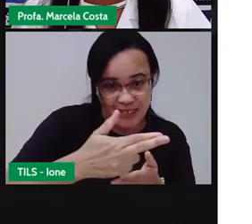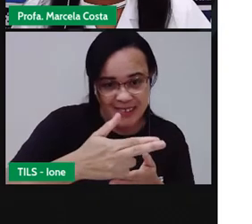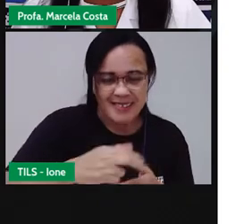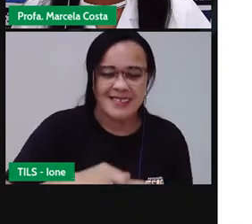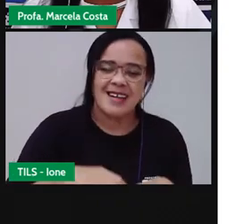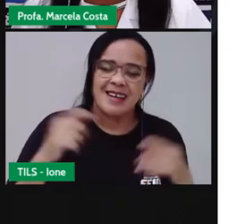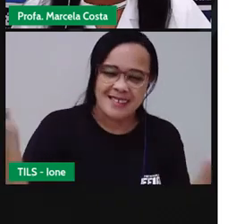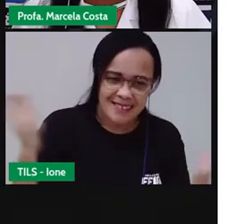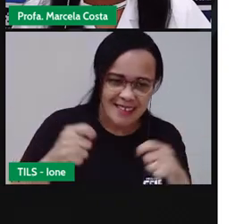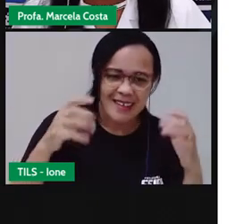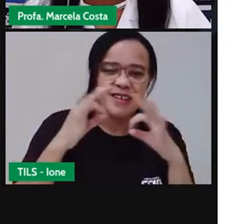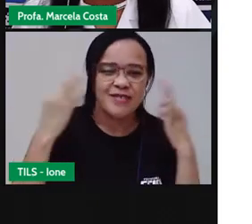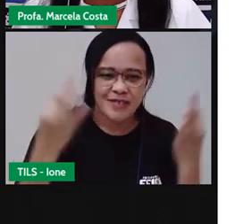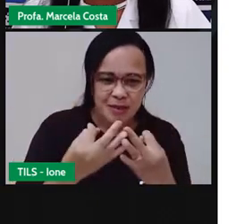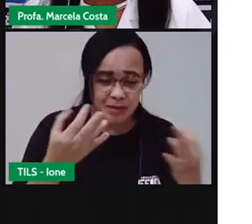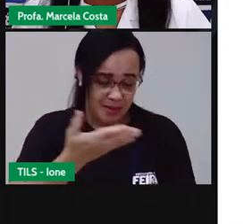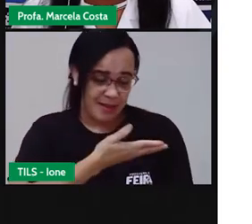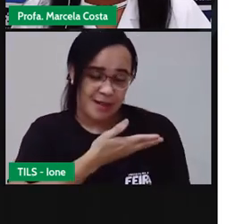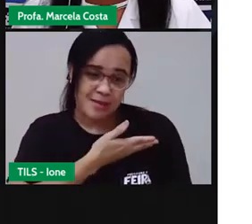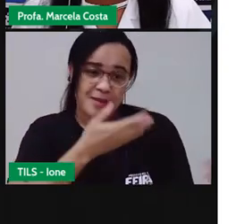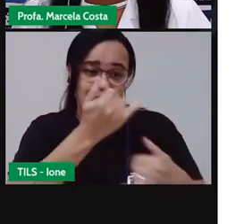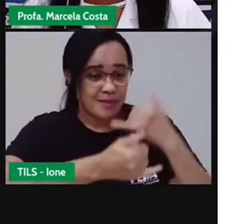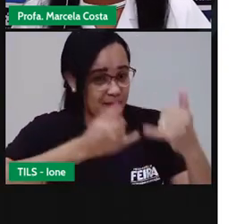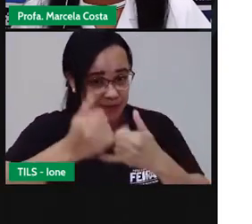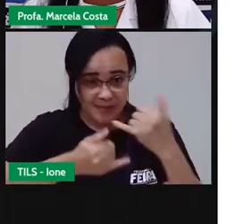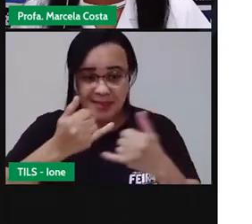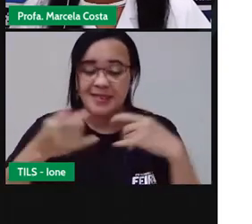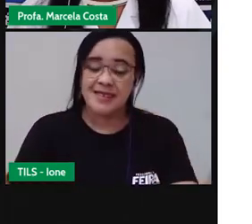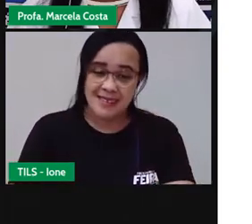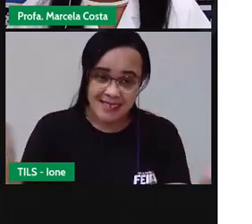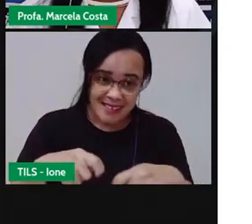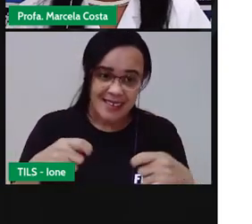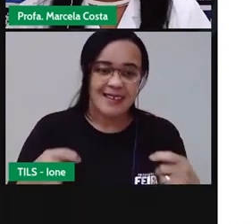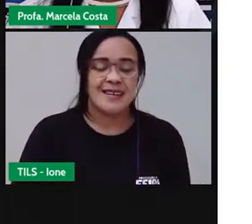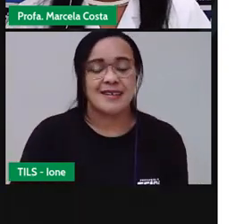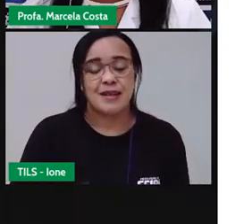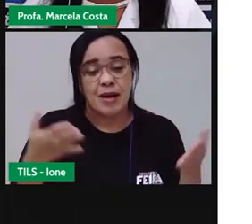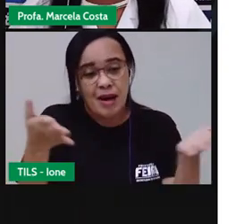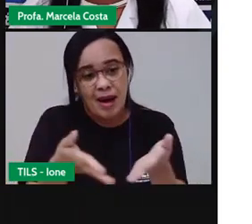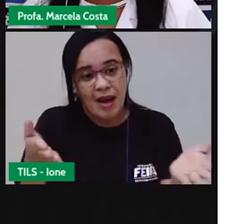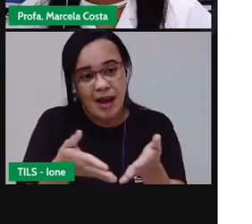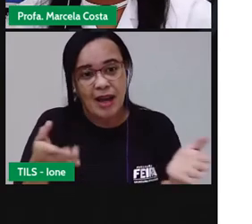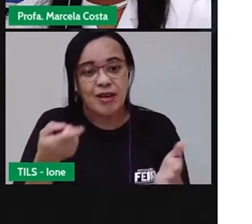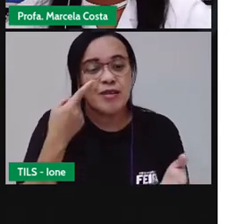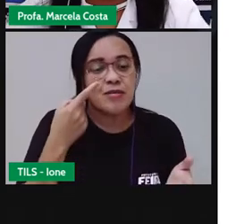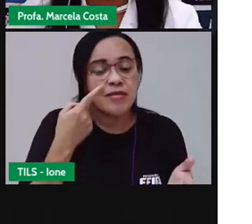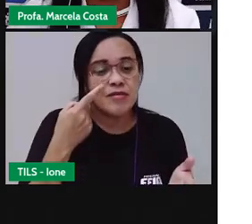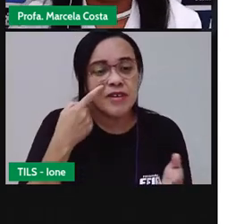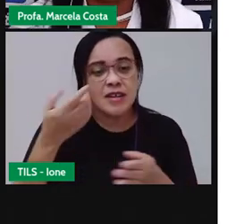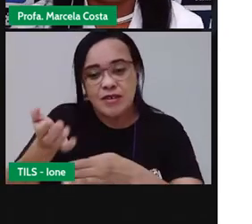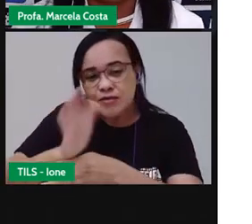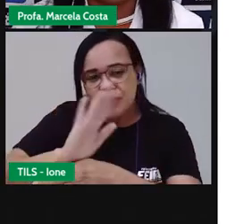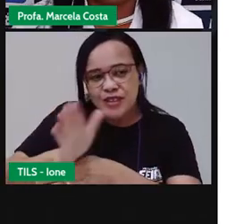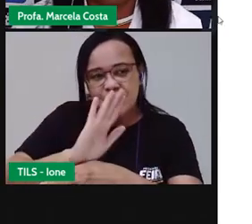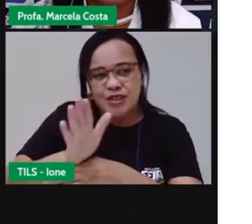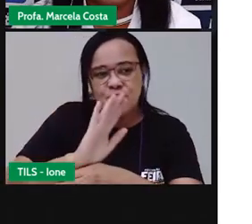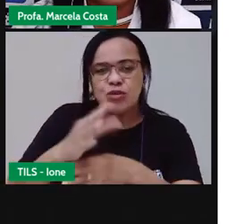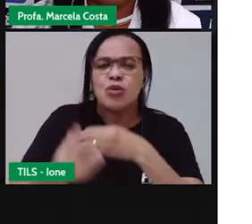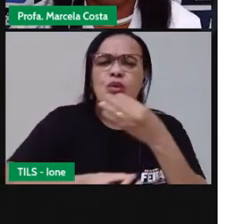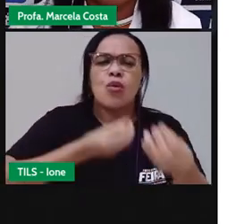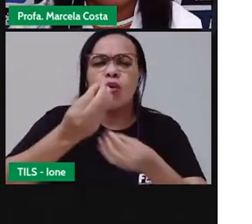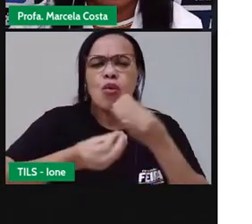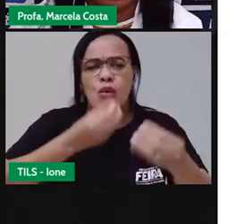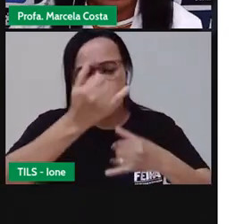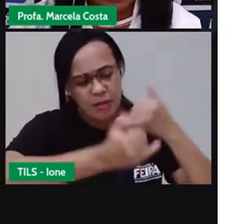seus familiares e amigos? Então vamos ver um vídeo que mostra como é que a gente